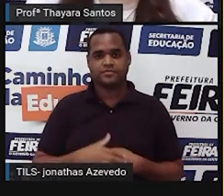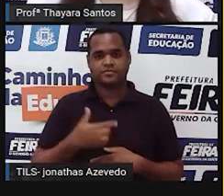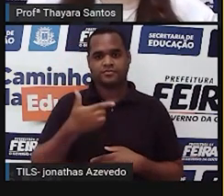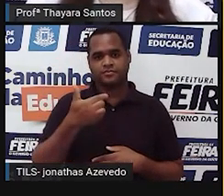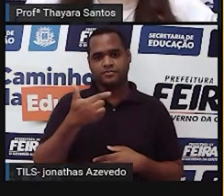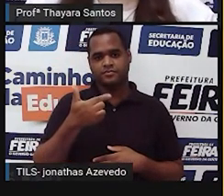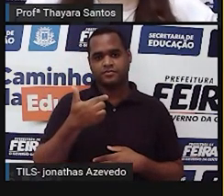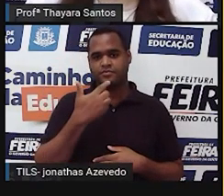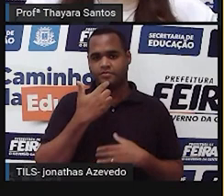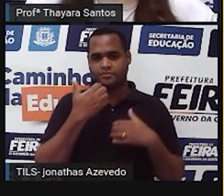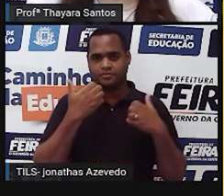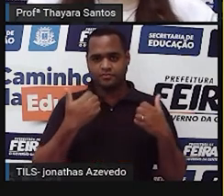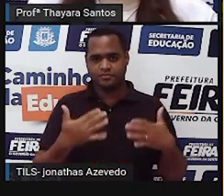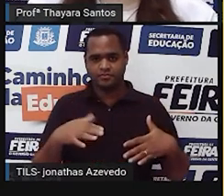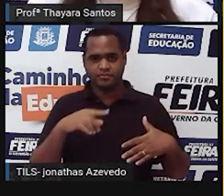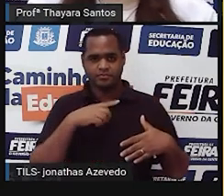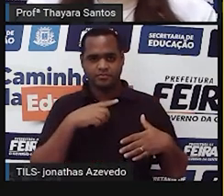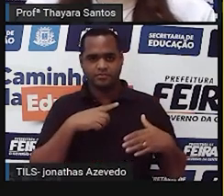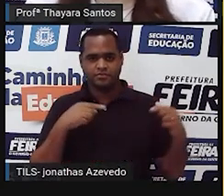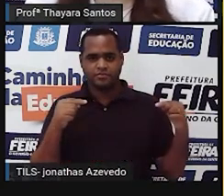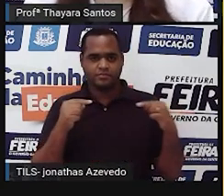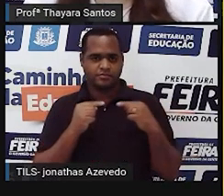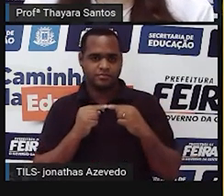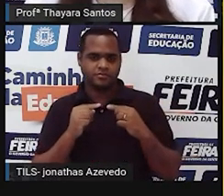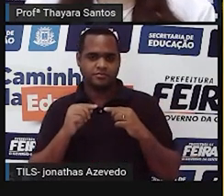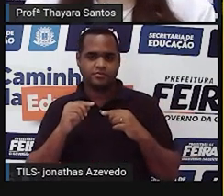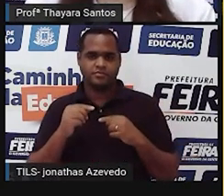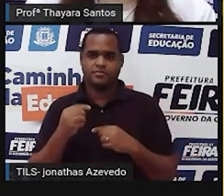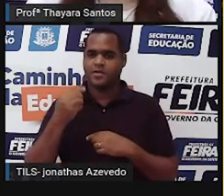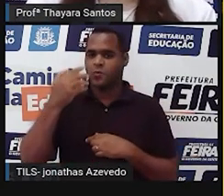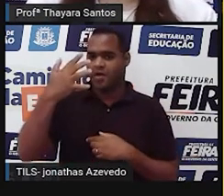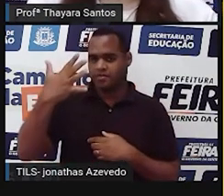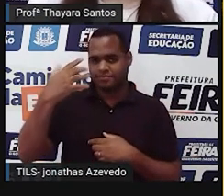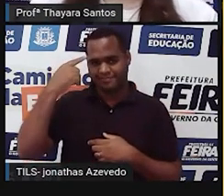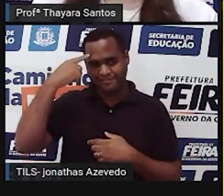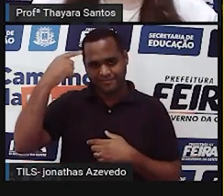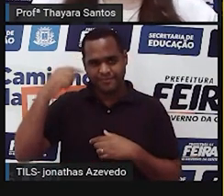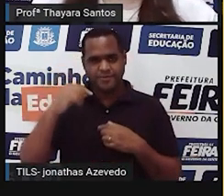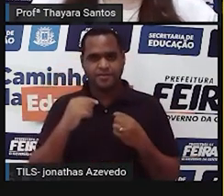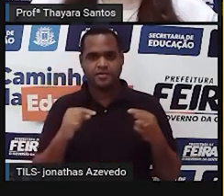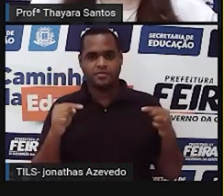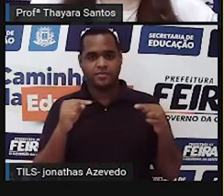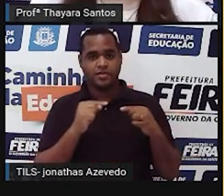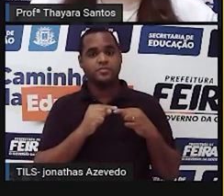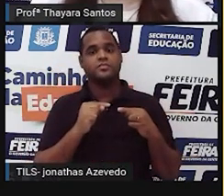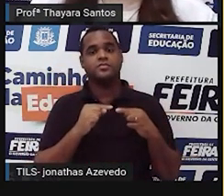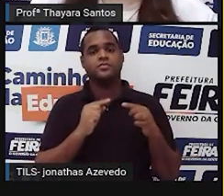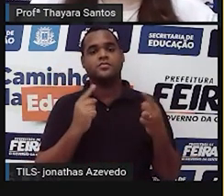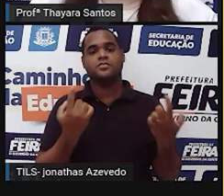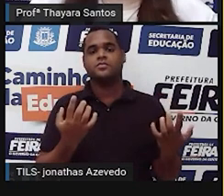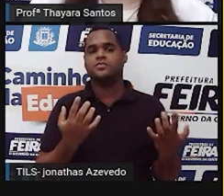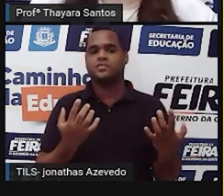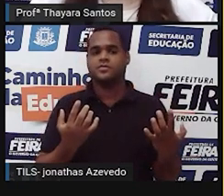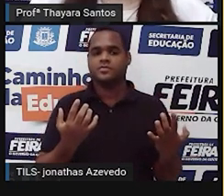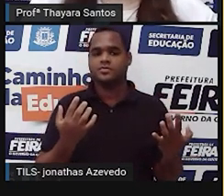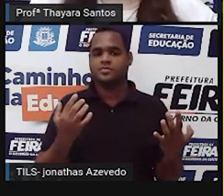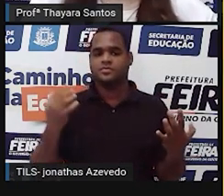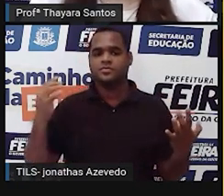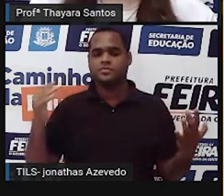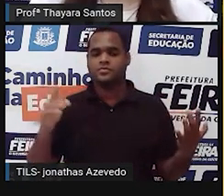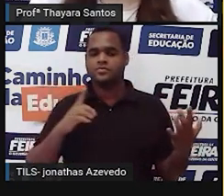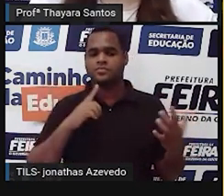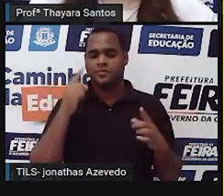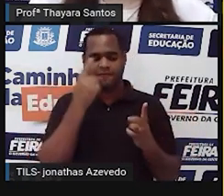estariam divididos, né? E relacionados com os quatro elementos da Terra. Então, gente teria signos aí que são ligados ao